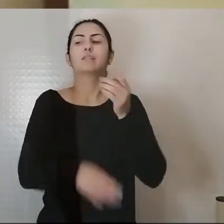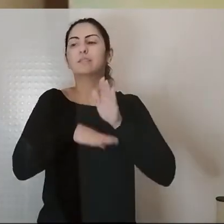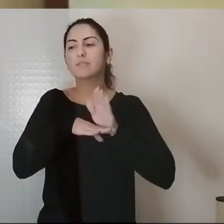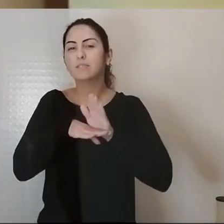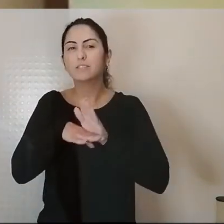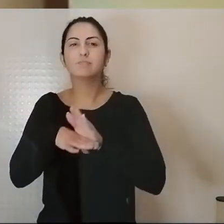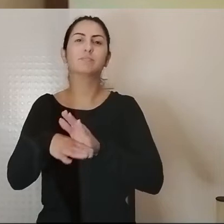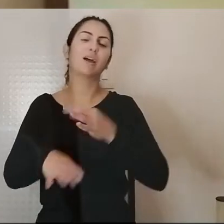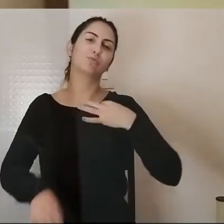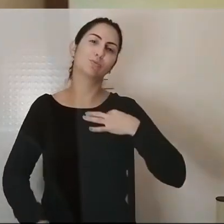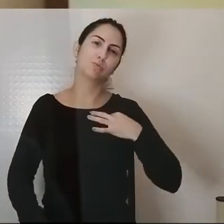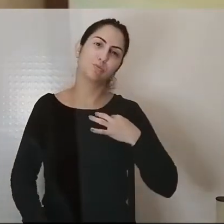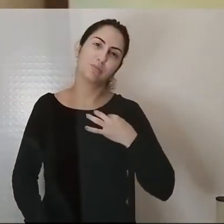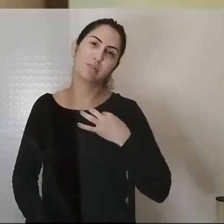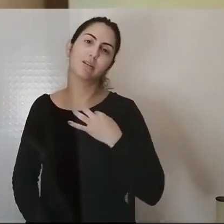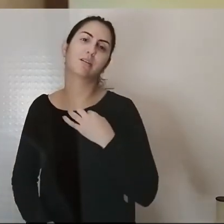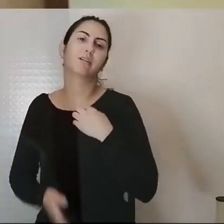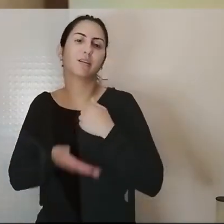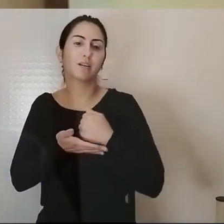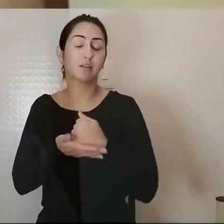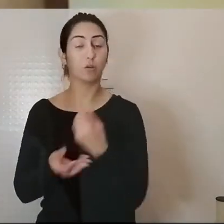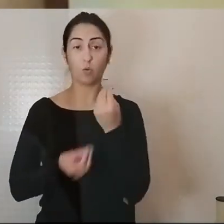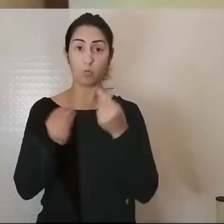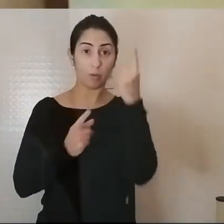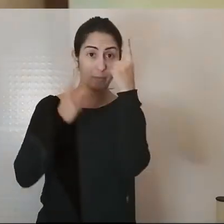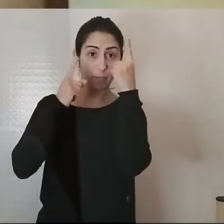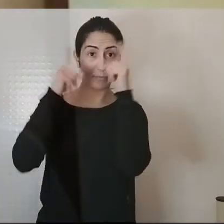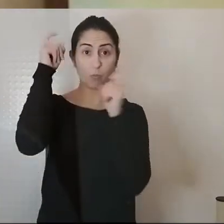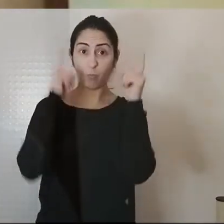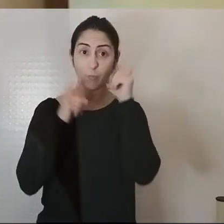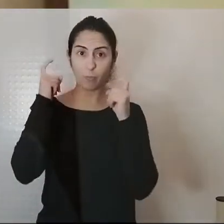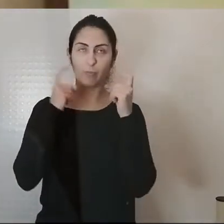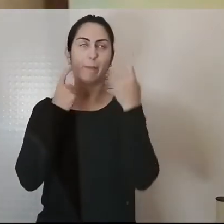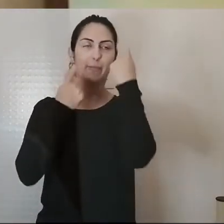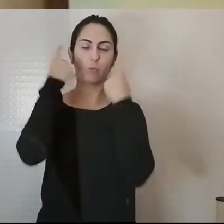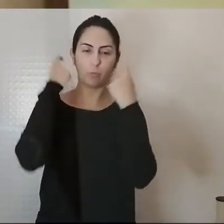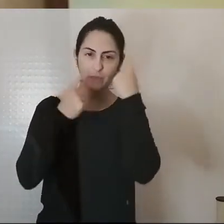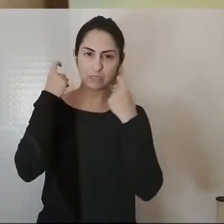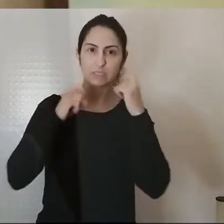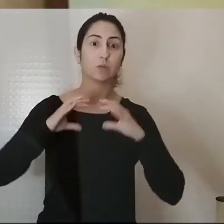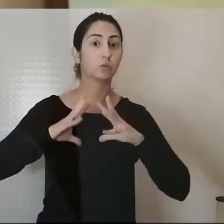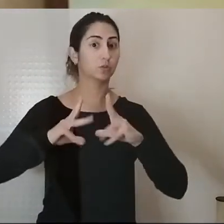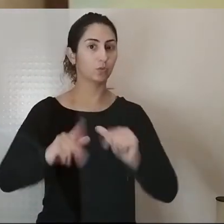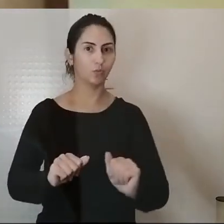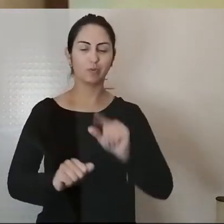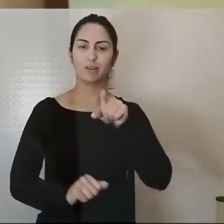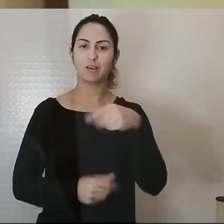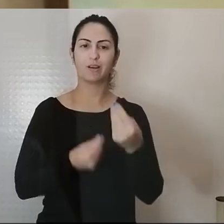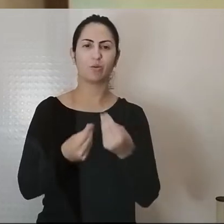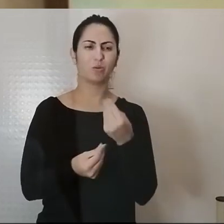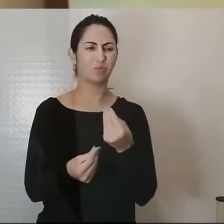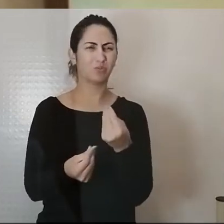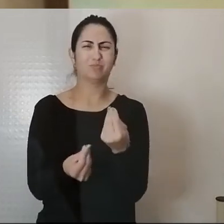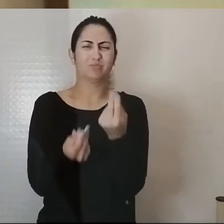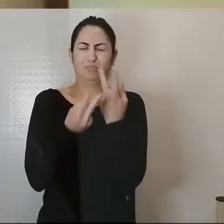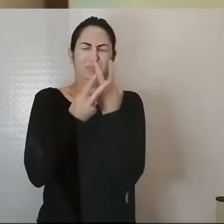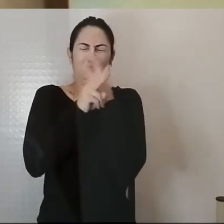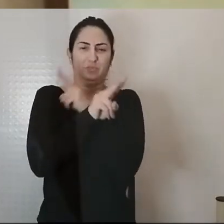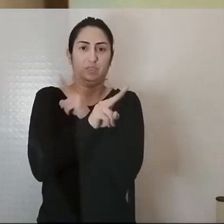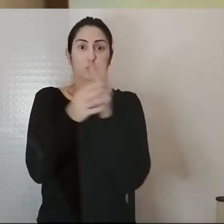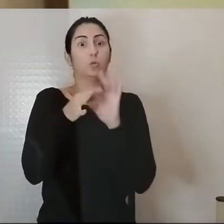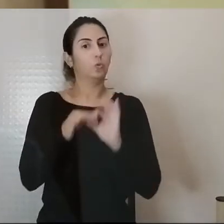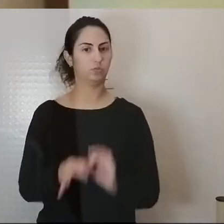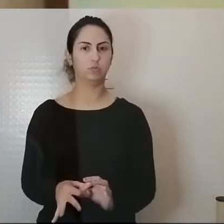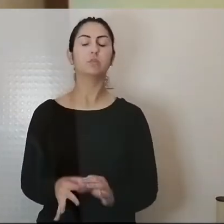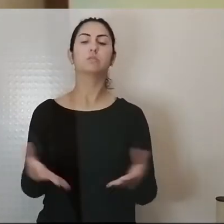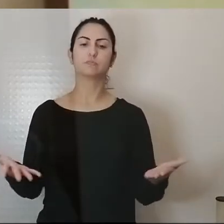como uma preocupação de todos na verdade são aspectos que se mostram deslocados no contexto atual de